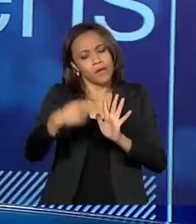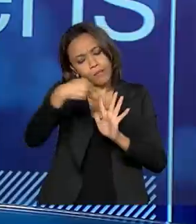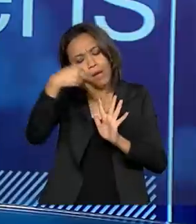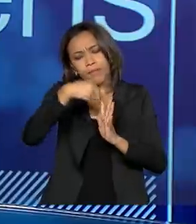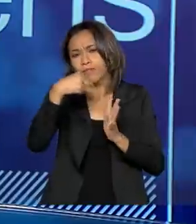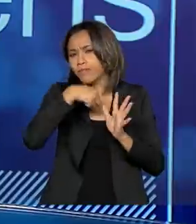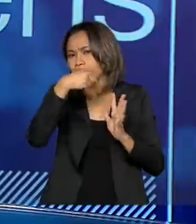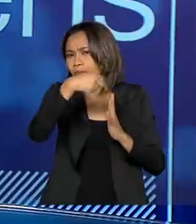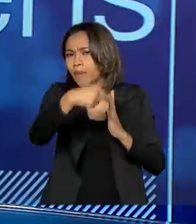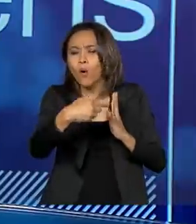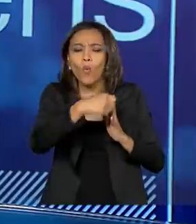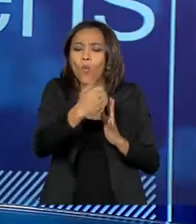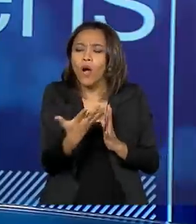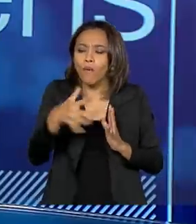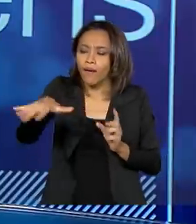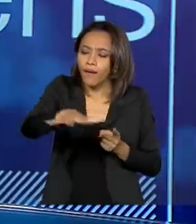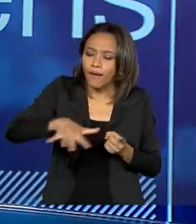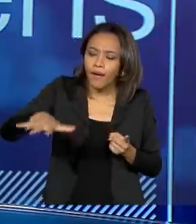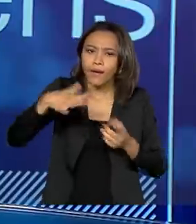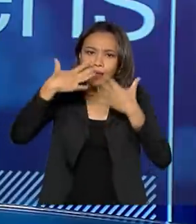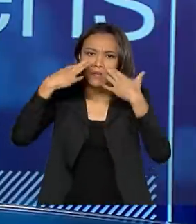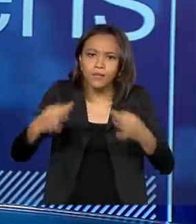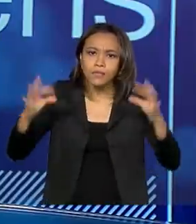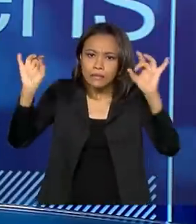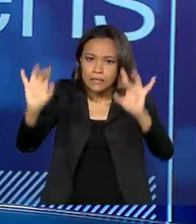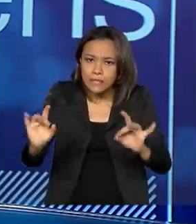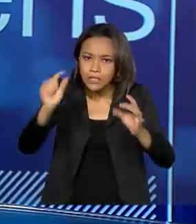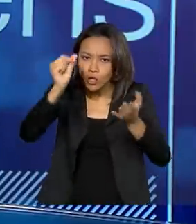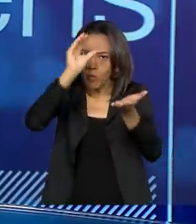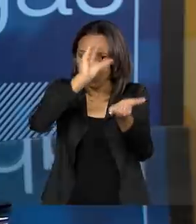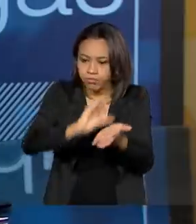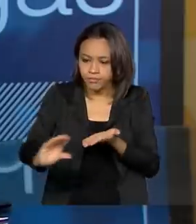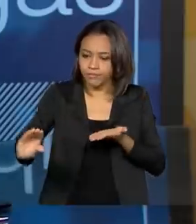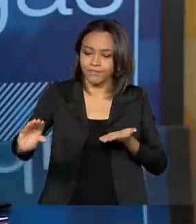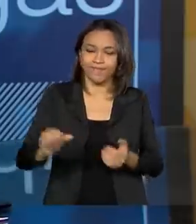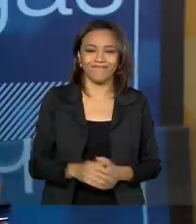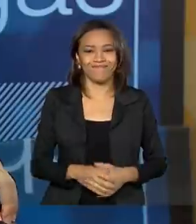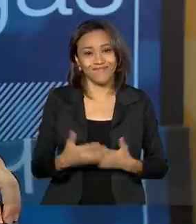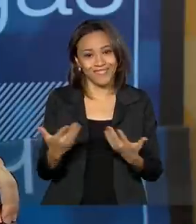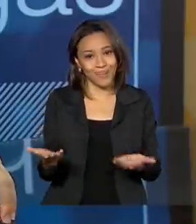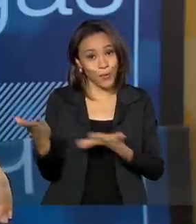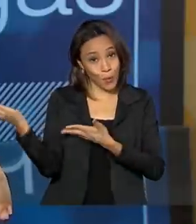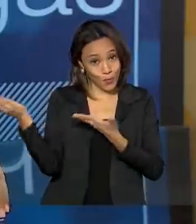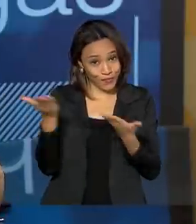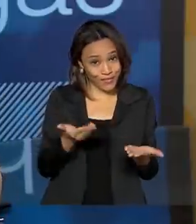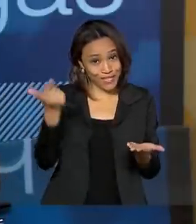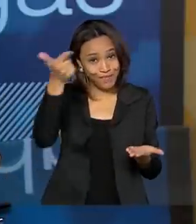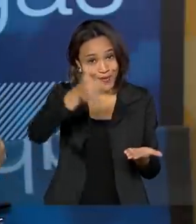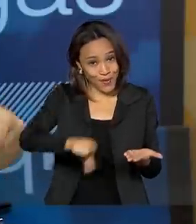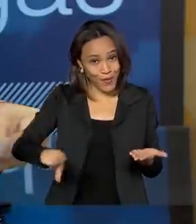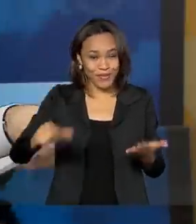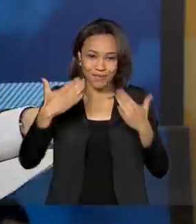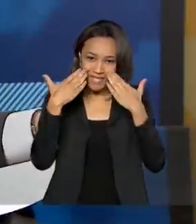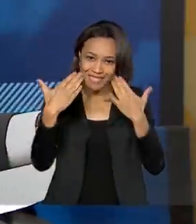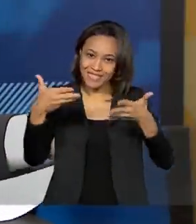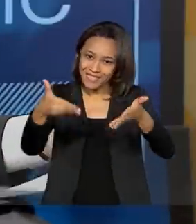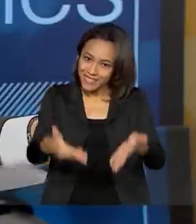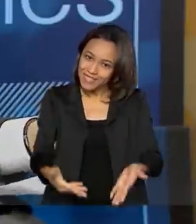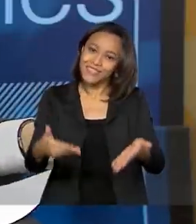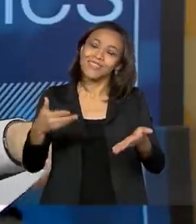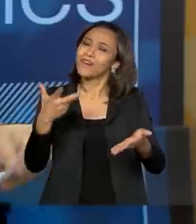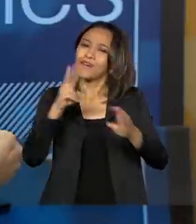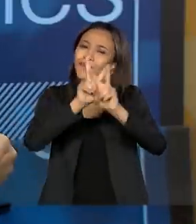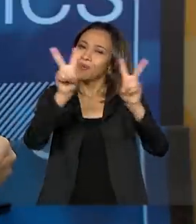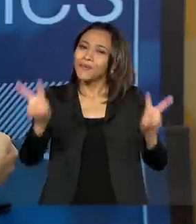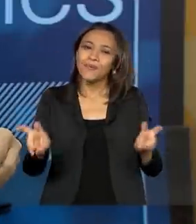em determinada área e quais são as prioridades de aplicação de recursos. Já fica o convite, então, para o senhor, numa próxima oportunidade, vir aqui